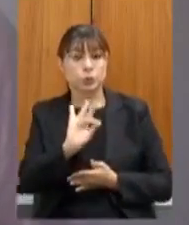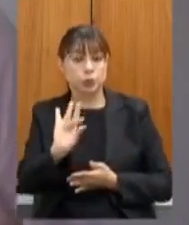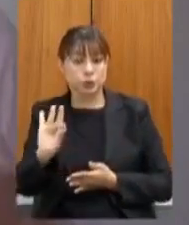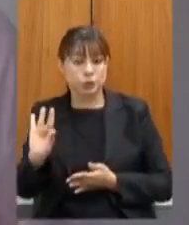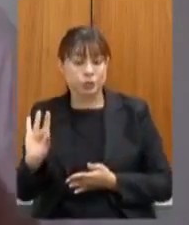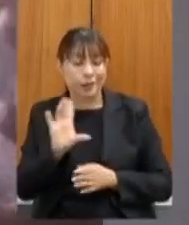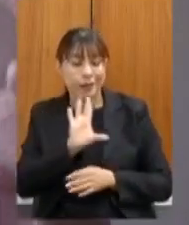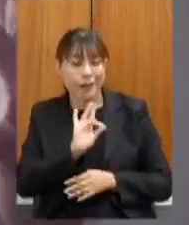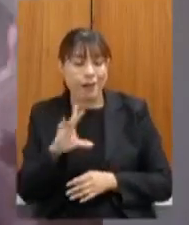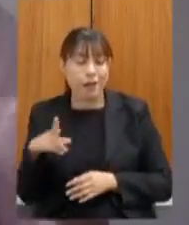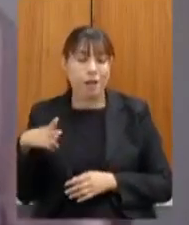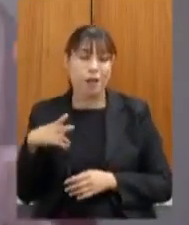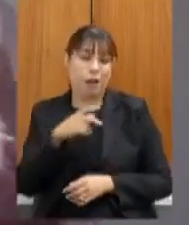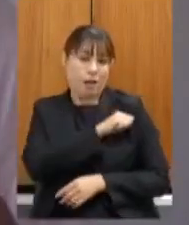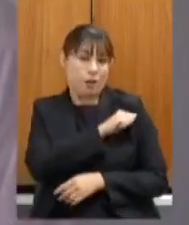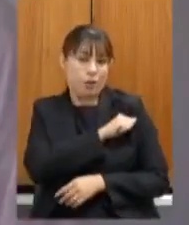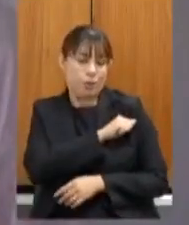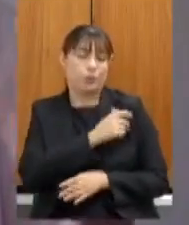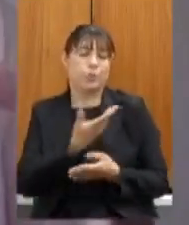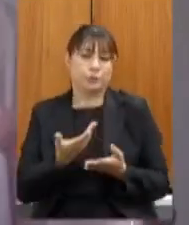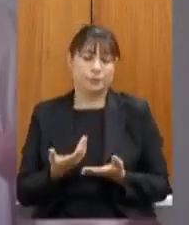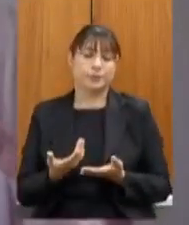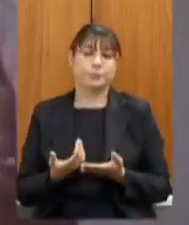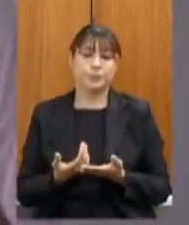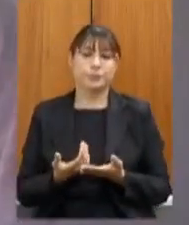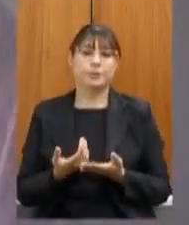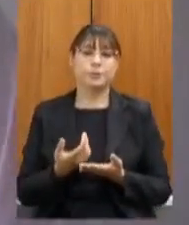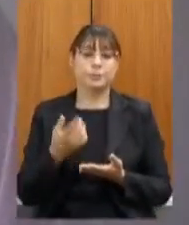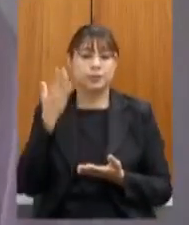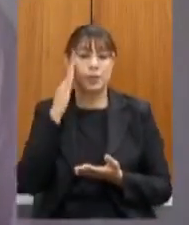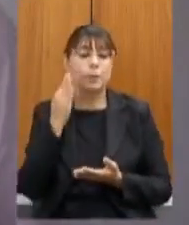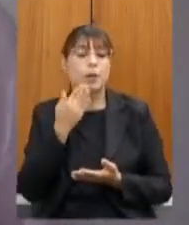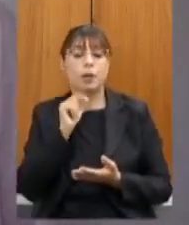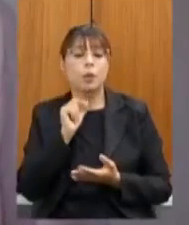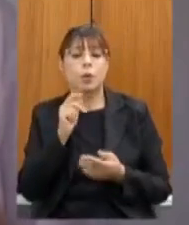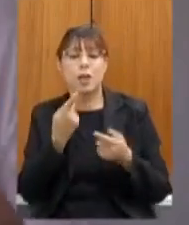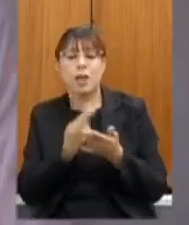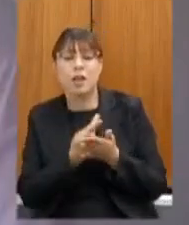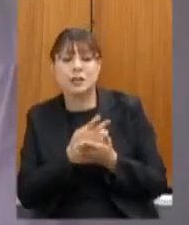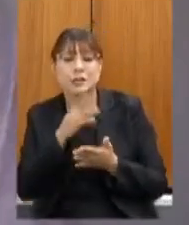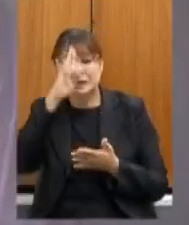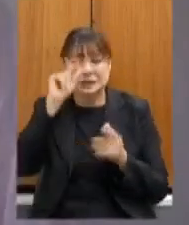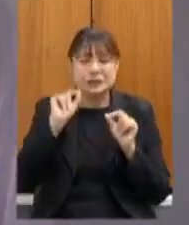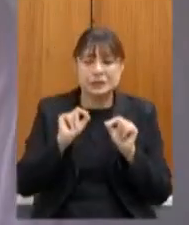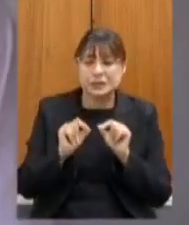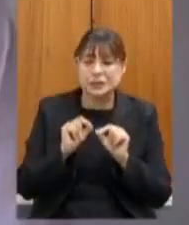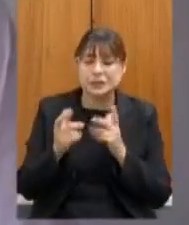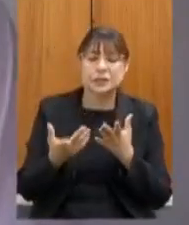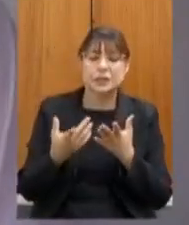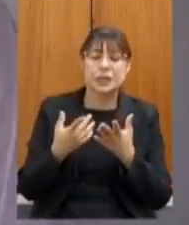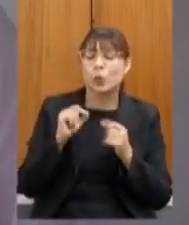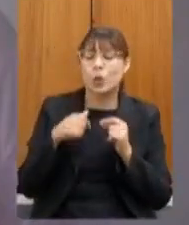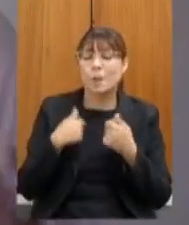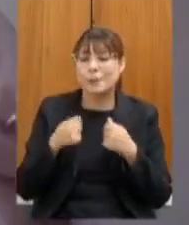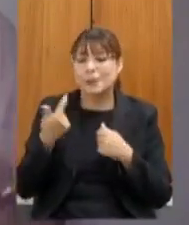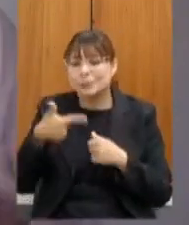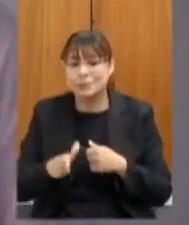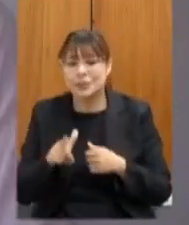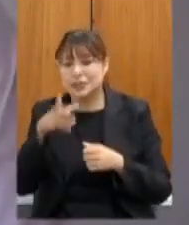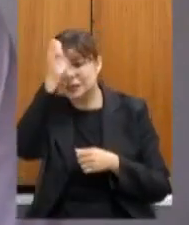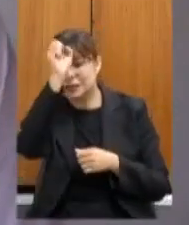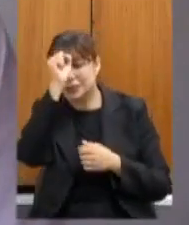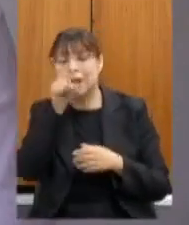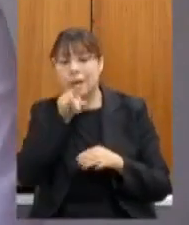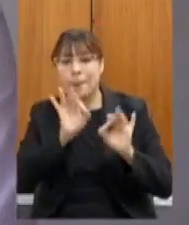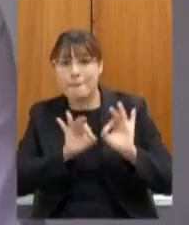sabedor a partir do que ele errou nessa resposta sabedor do que precisa aprender e esse plano de